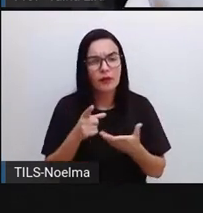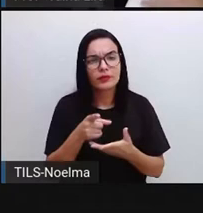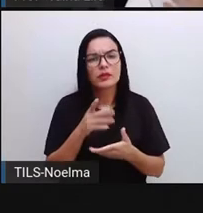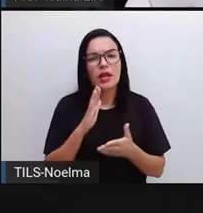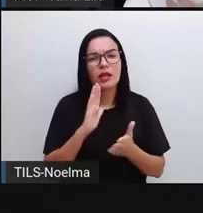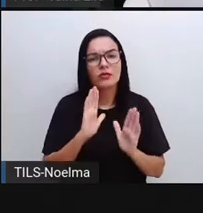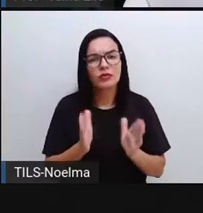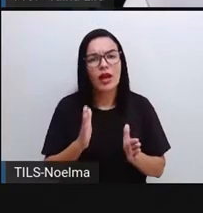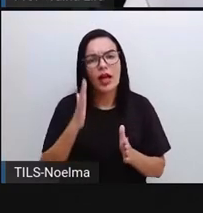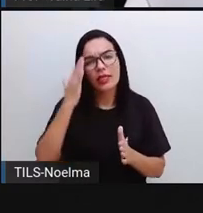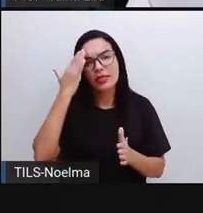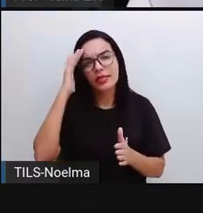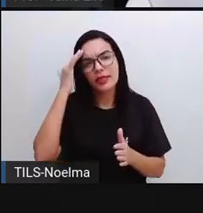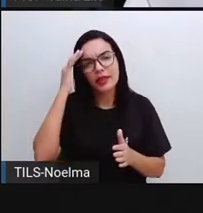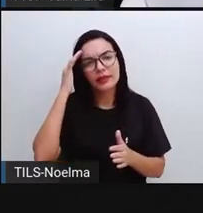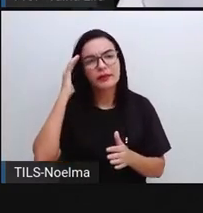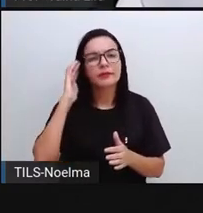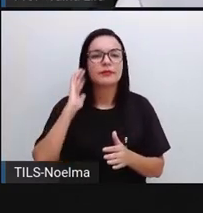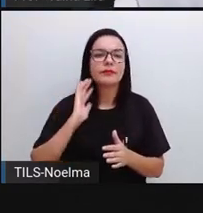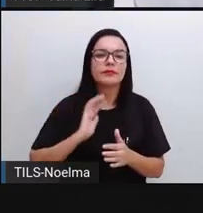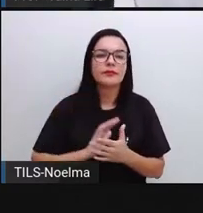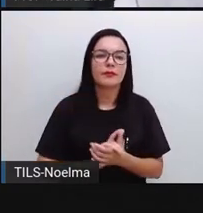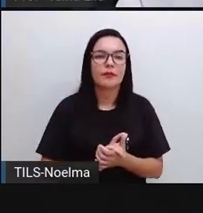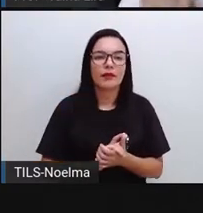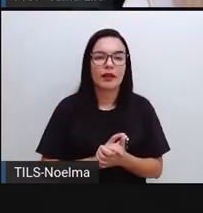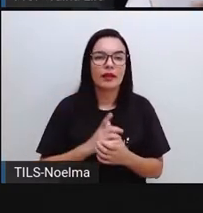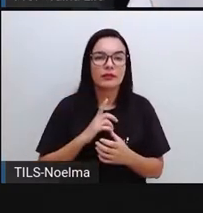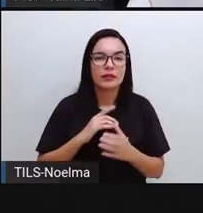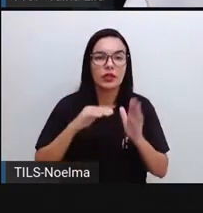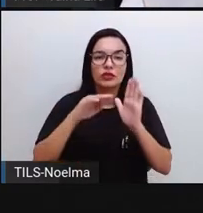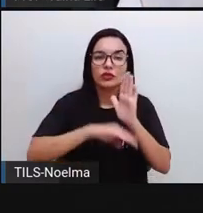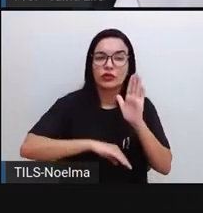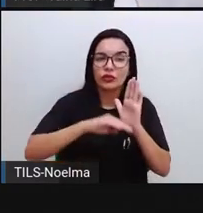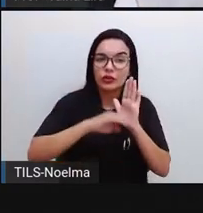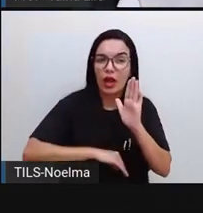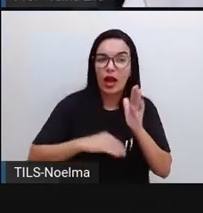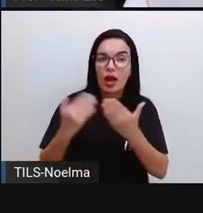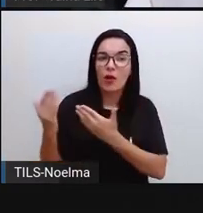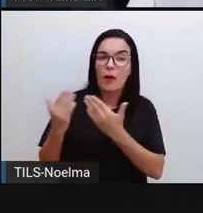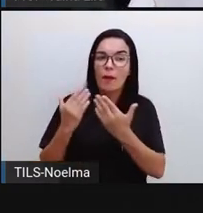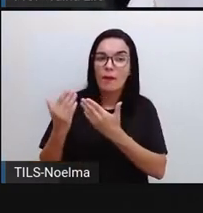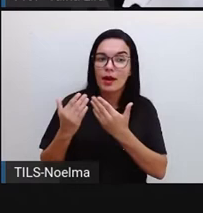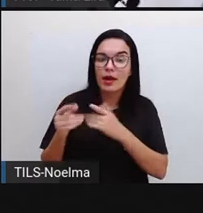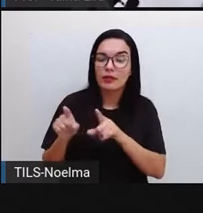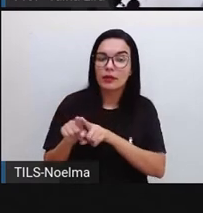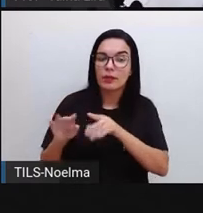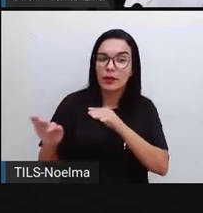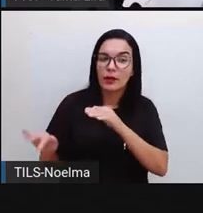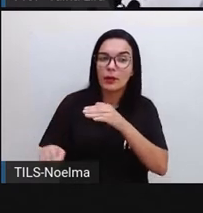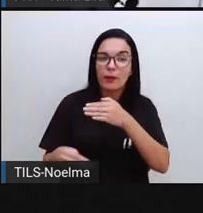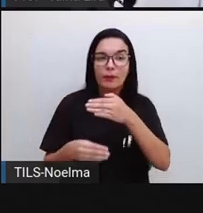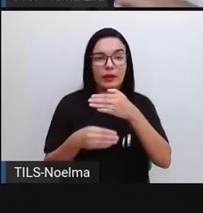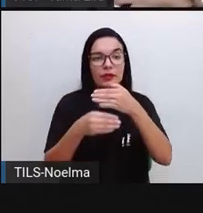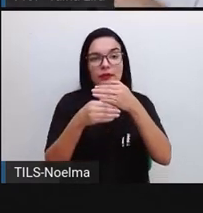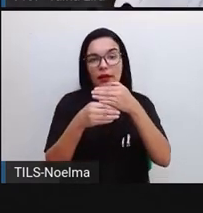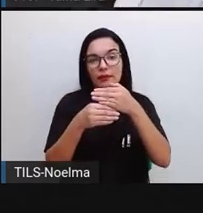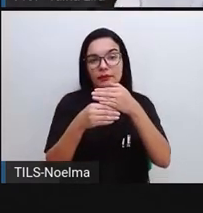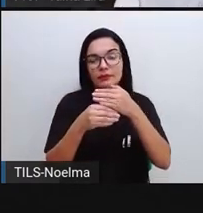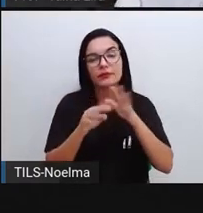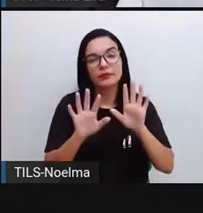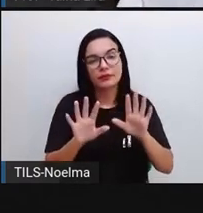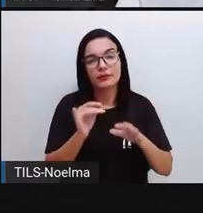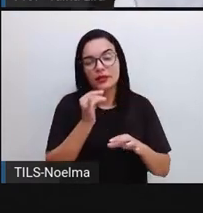O que é uma subtração? Então, olha lá. É o mesmo que tirar, comparar ou completar. Então, toda vez que